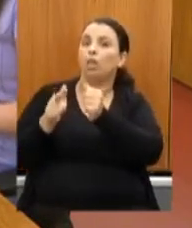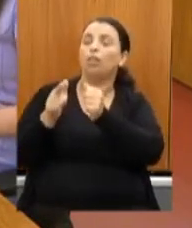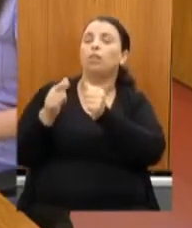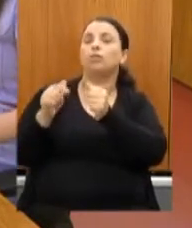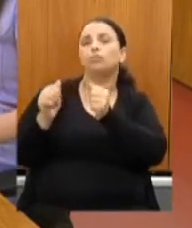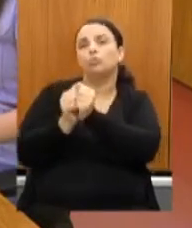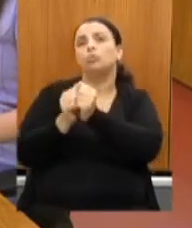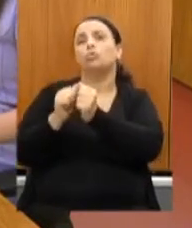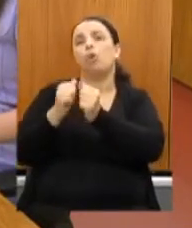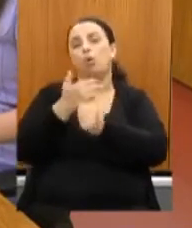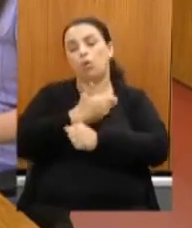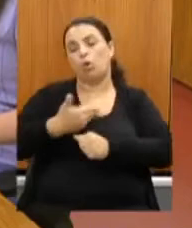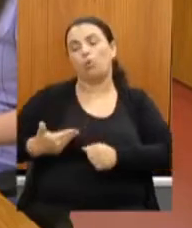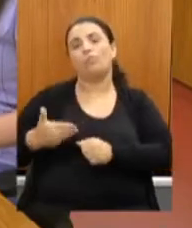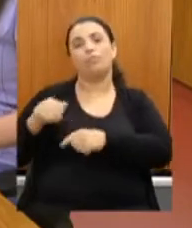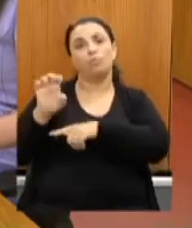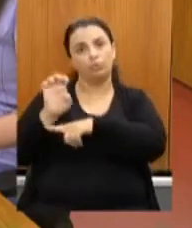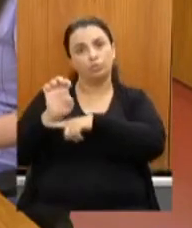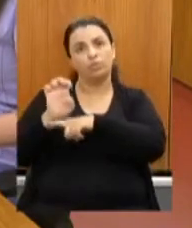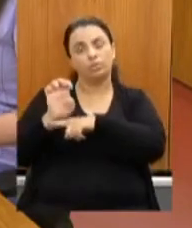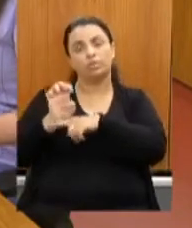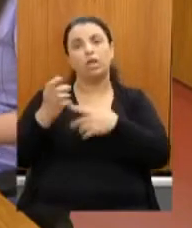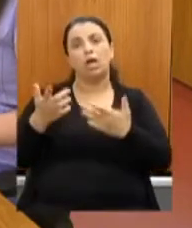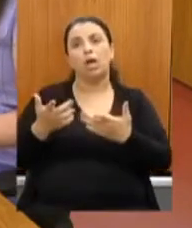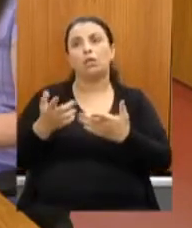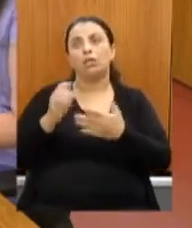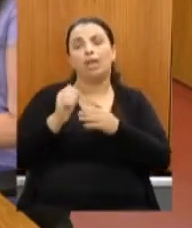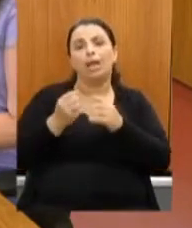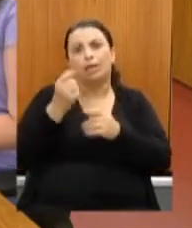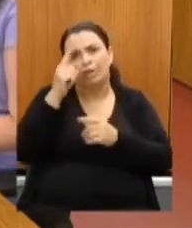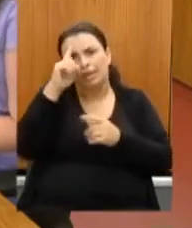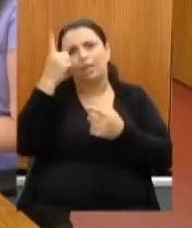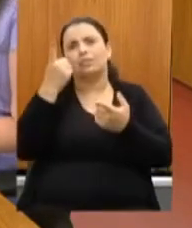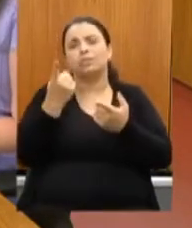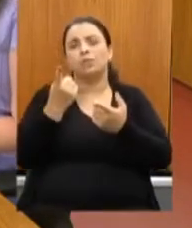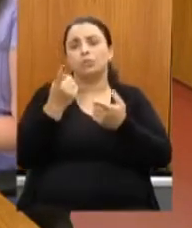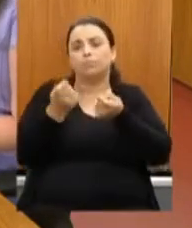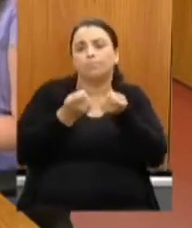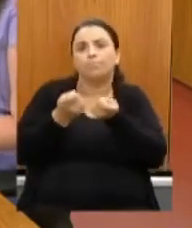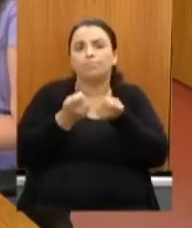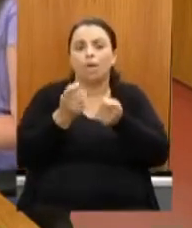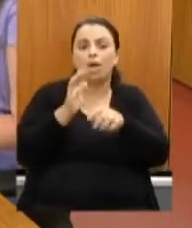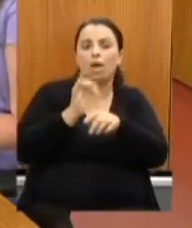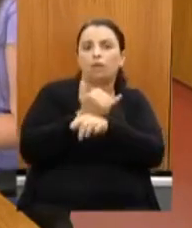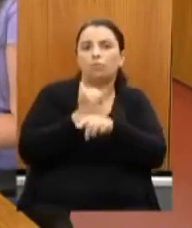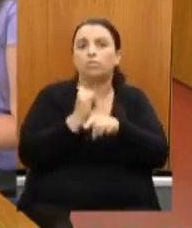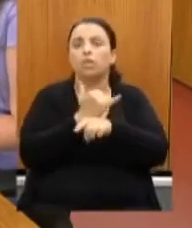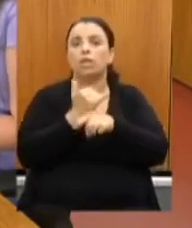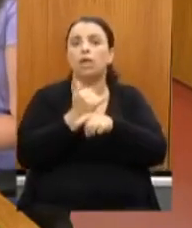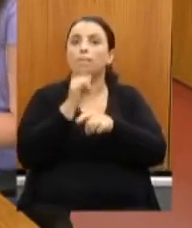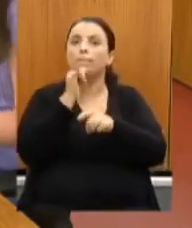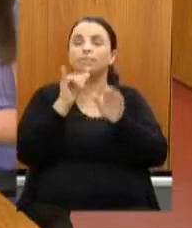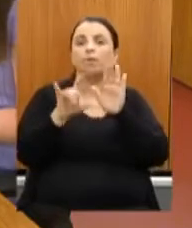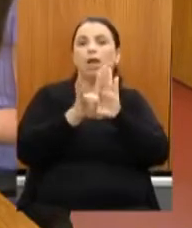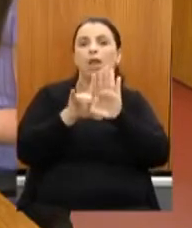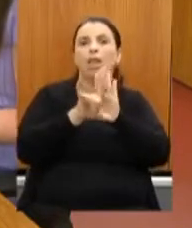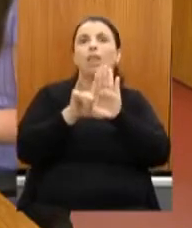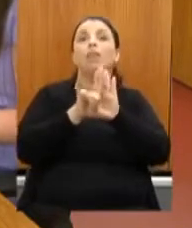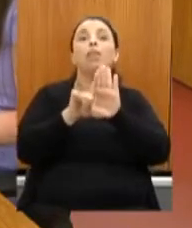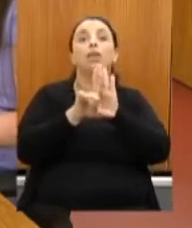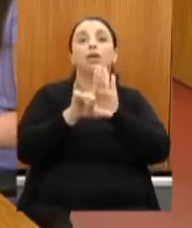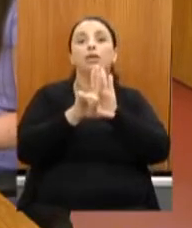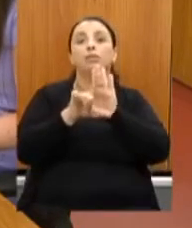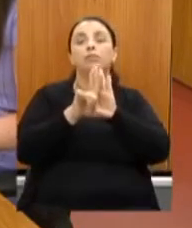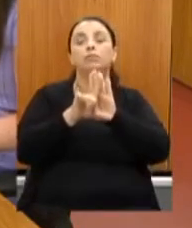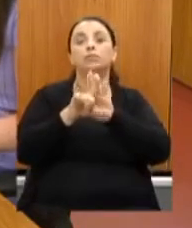criação dos mecanismos, a exemplo da Lei 23.631 de 20 do 4 de 2020,